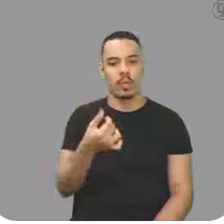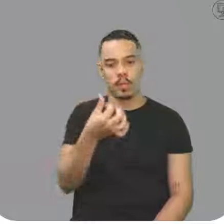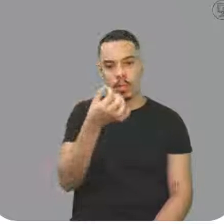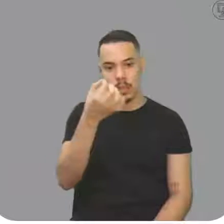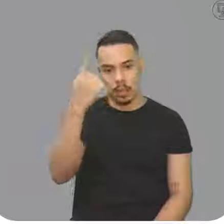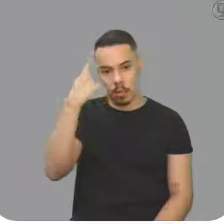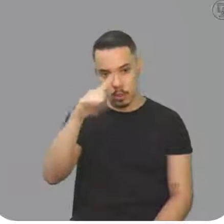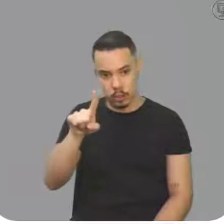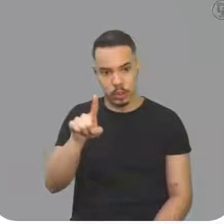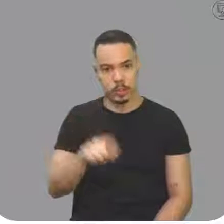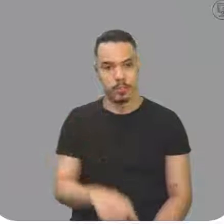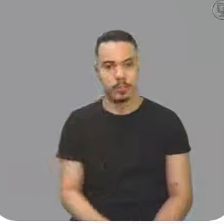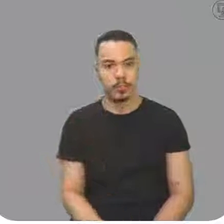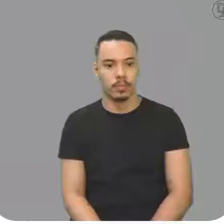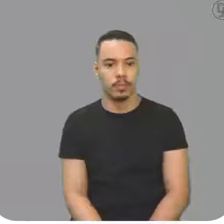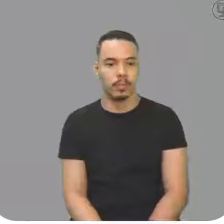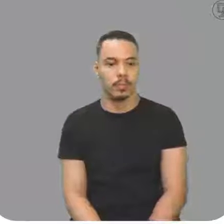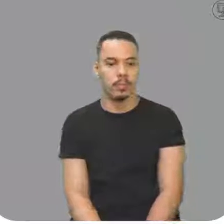por dia.